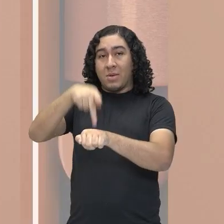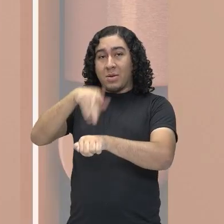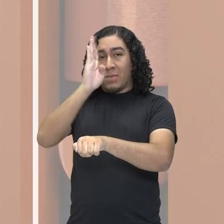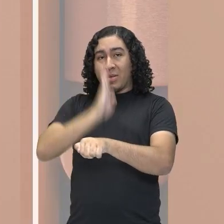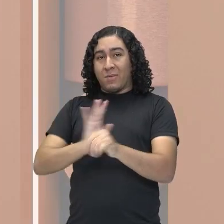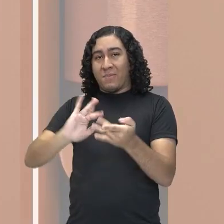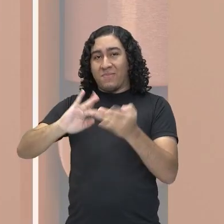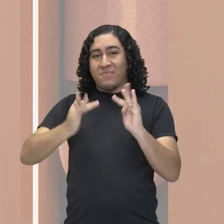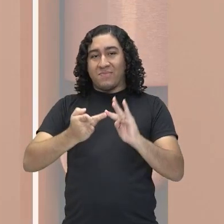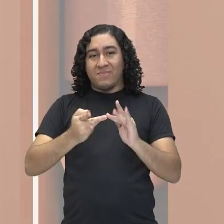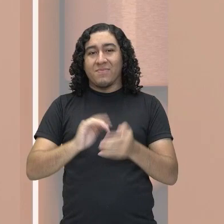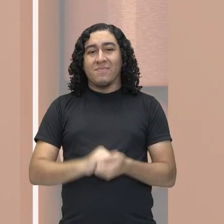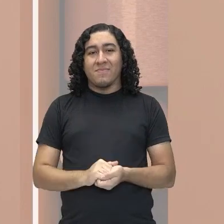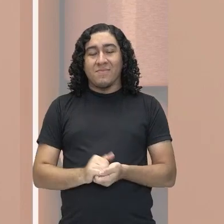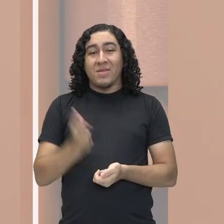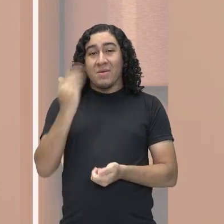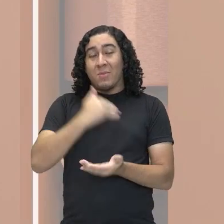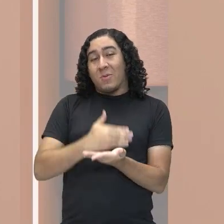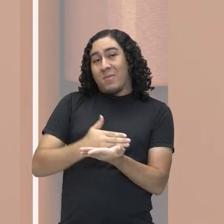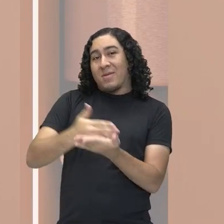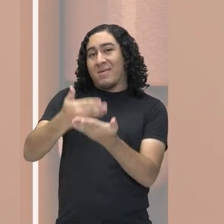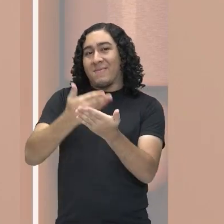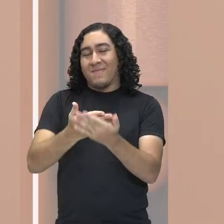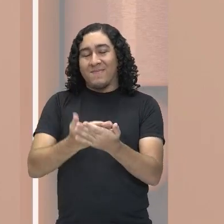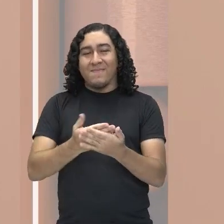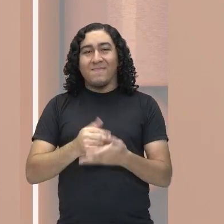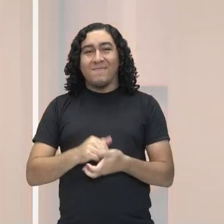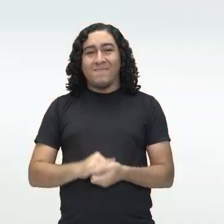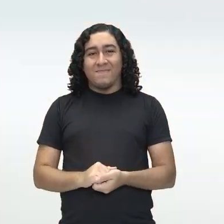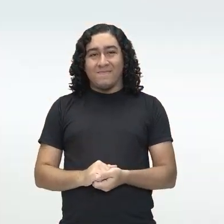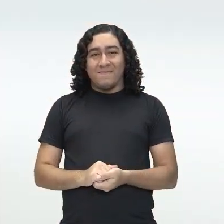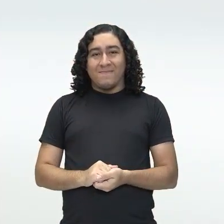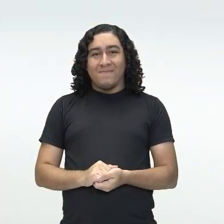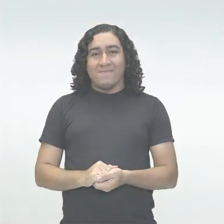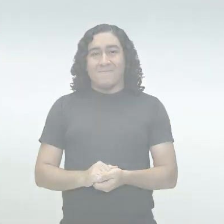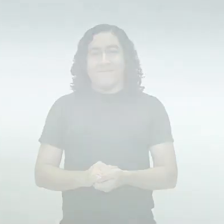no Brasil. Vamos agora seguir com a nossa aula.